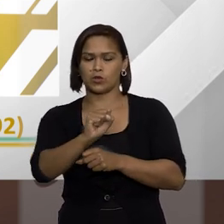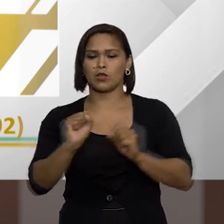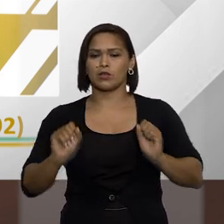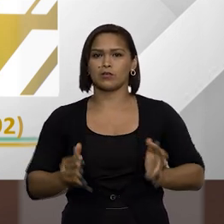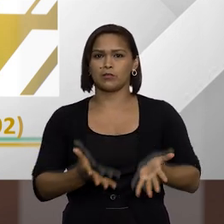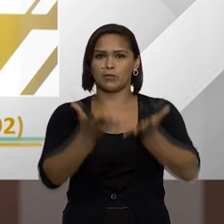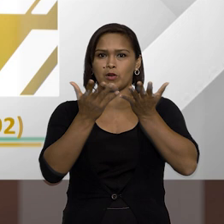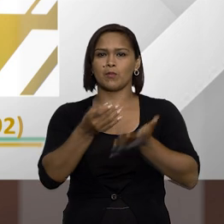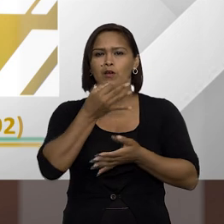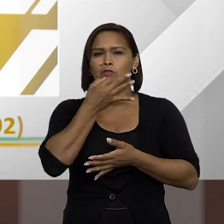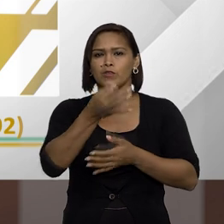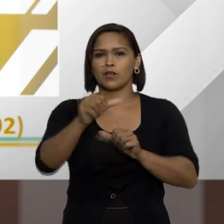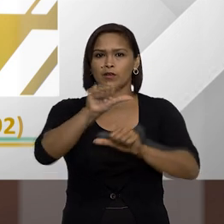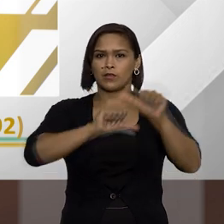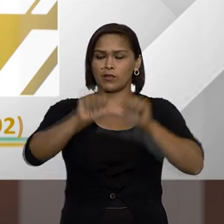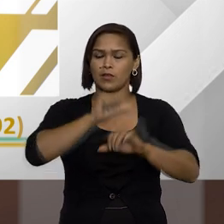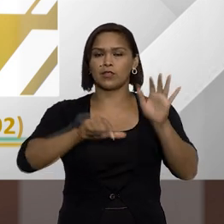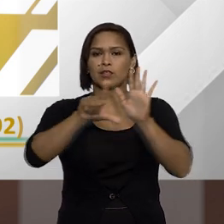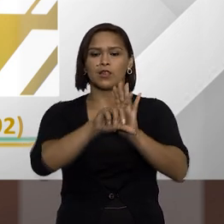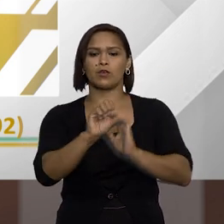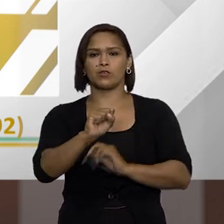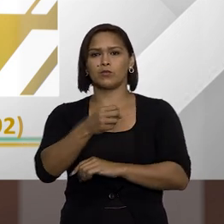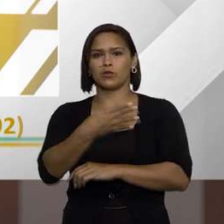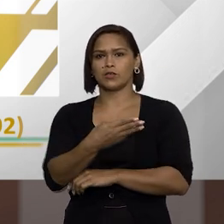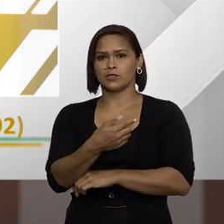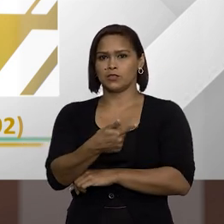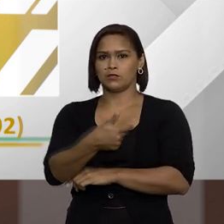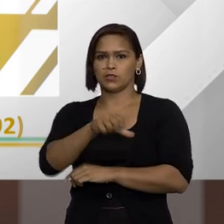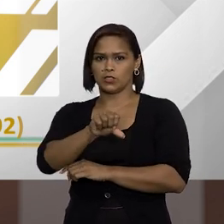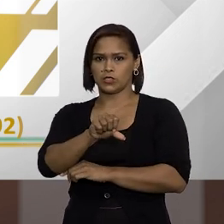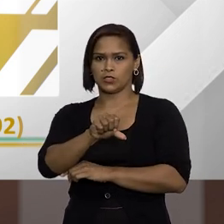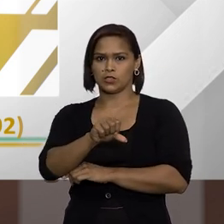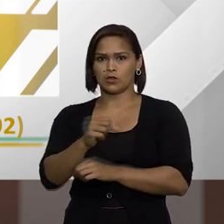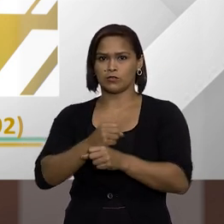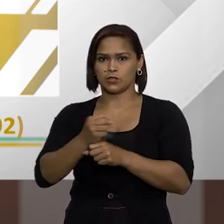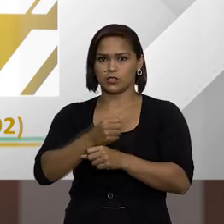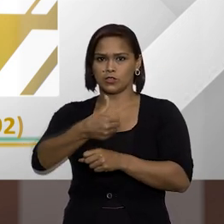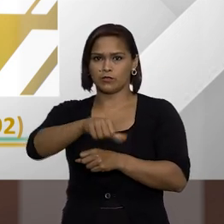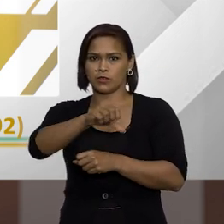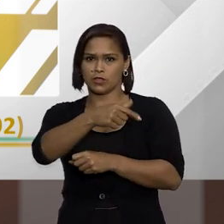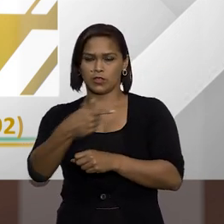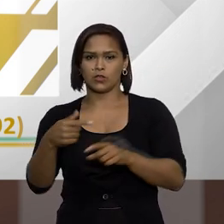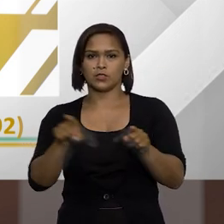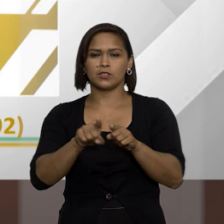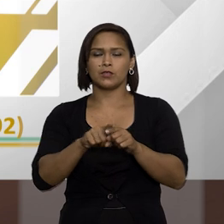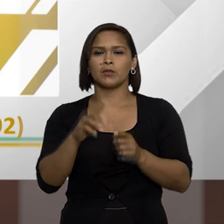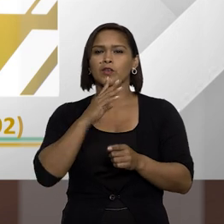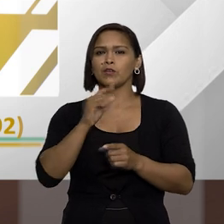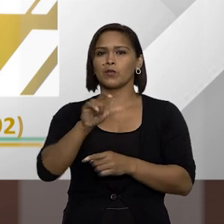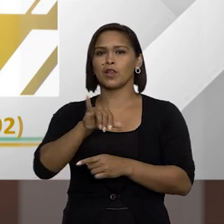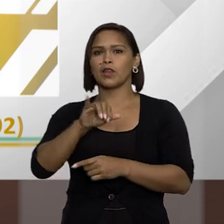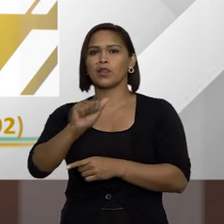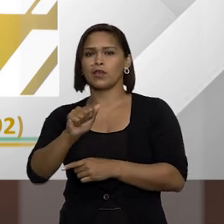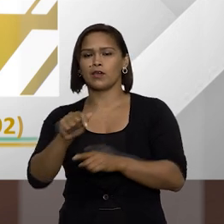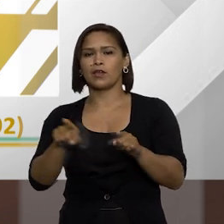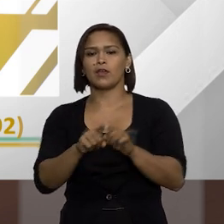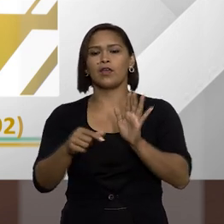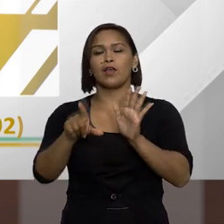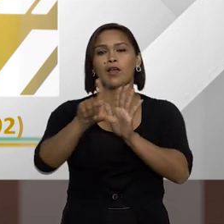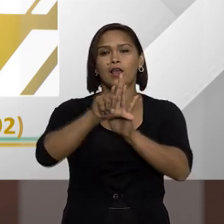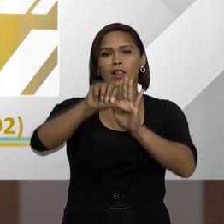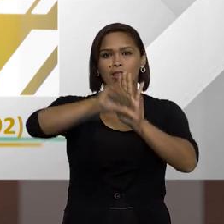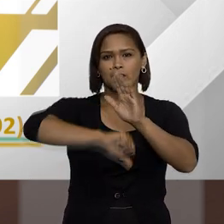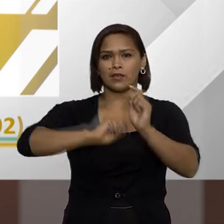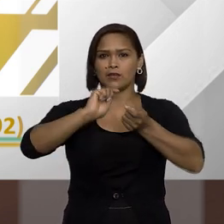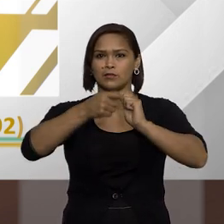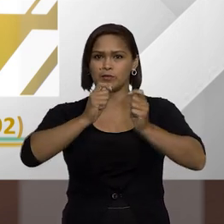promove ou sugere alterações na lei 8.429 de 92 também conhecida como LIA a lei de improbidade